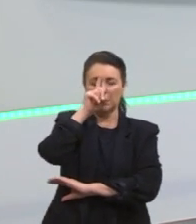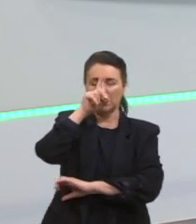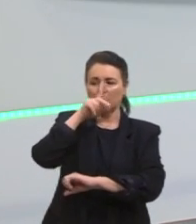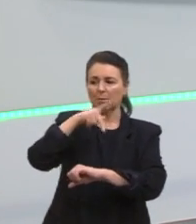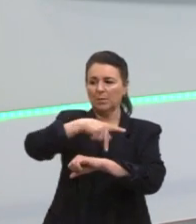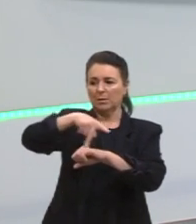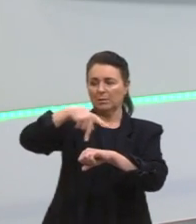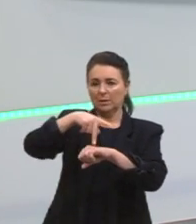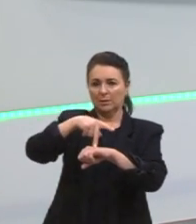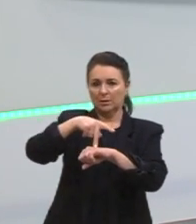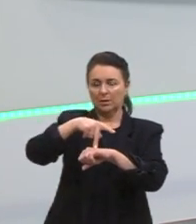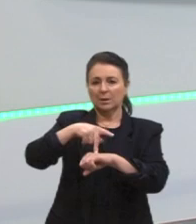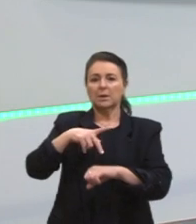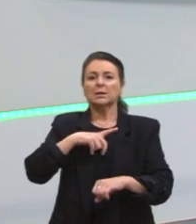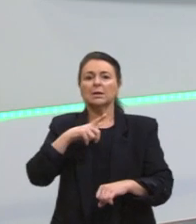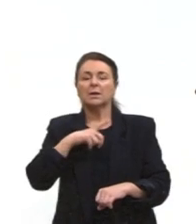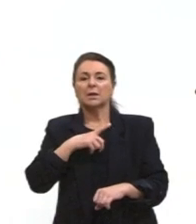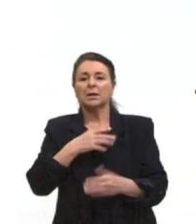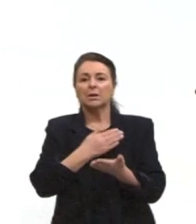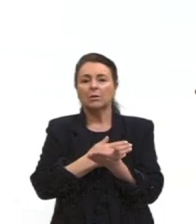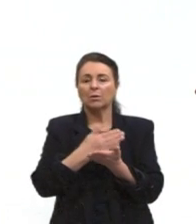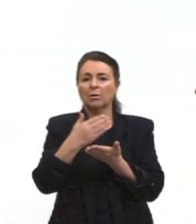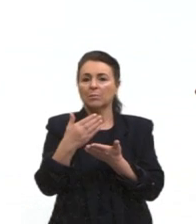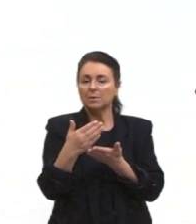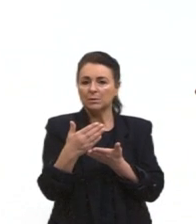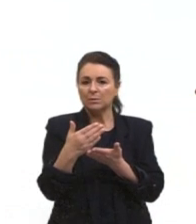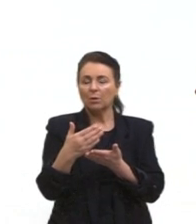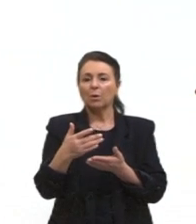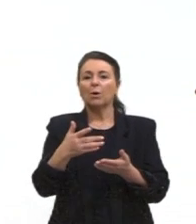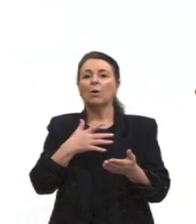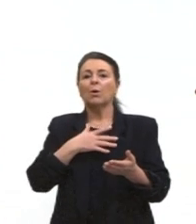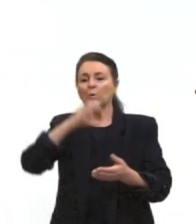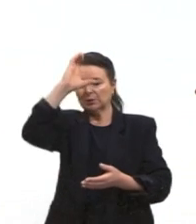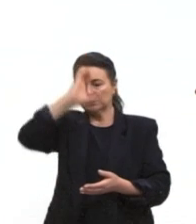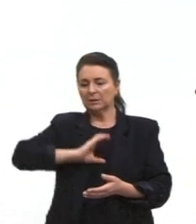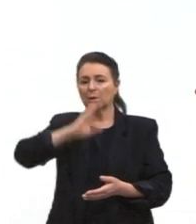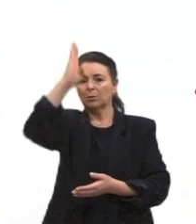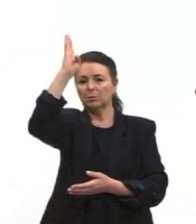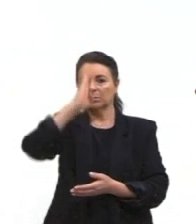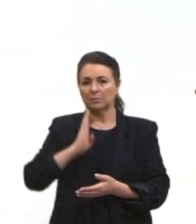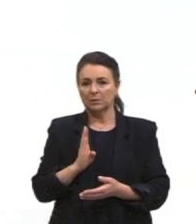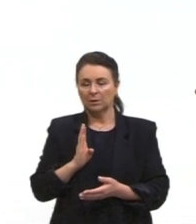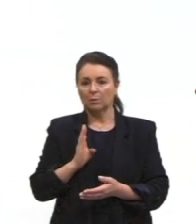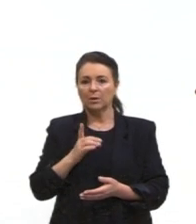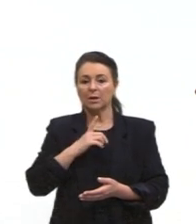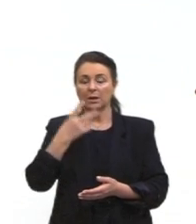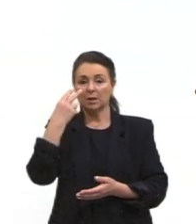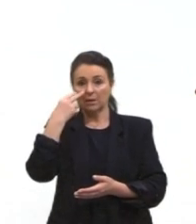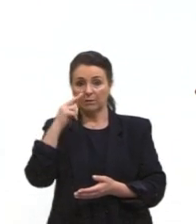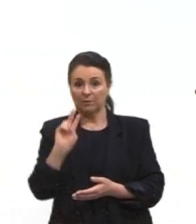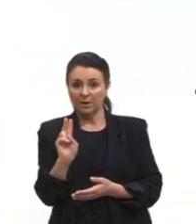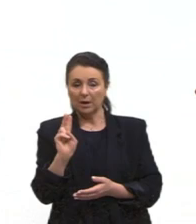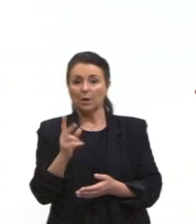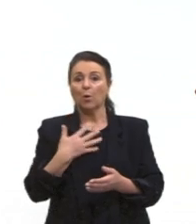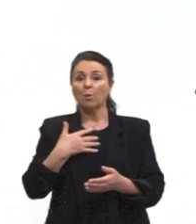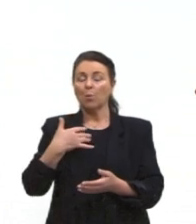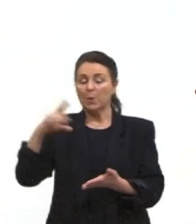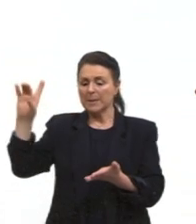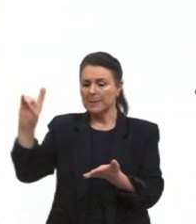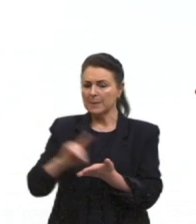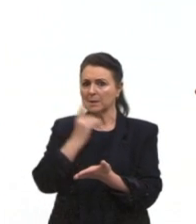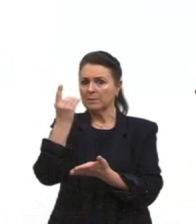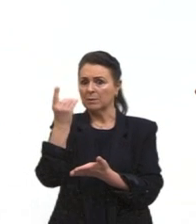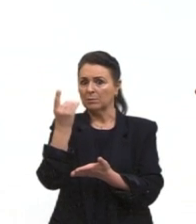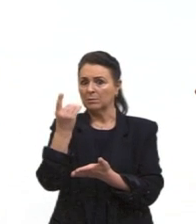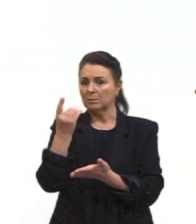justificativa que tornou cidadãos brasileiros, que via cidadãos brasileiros como inimigos, que não tinham